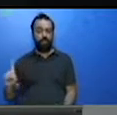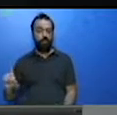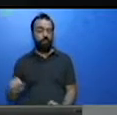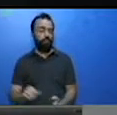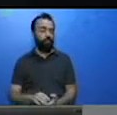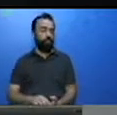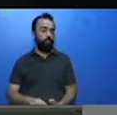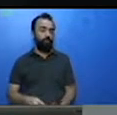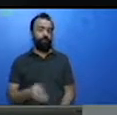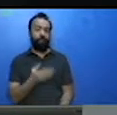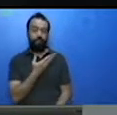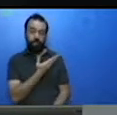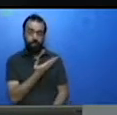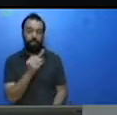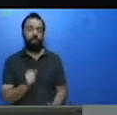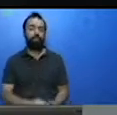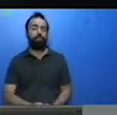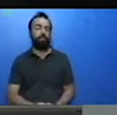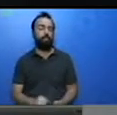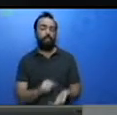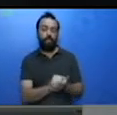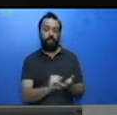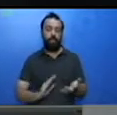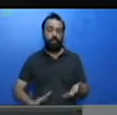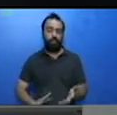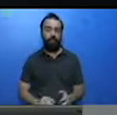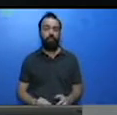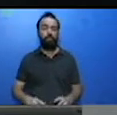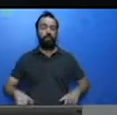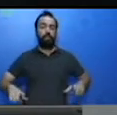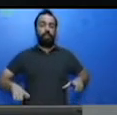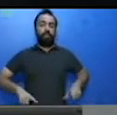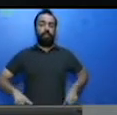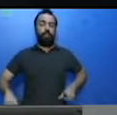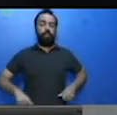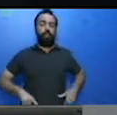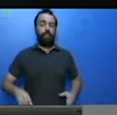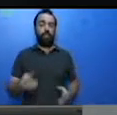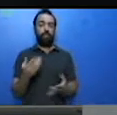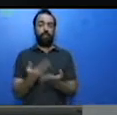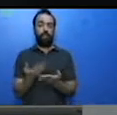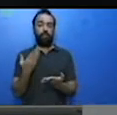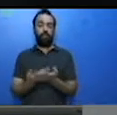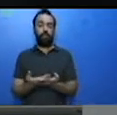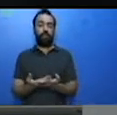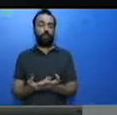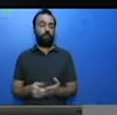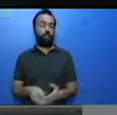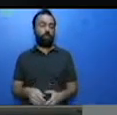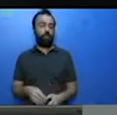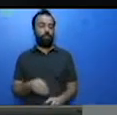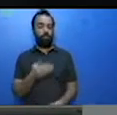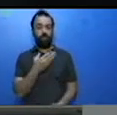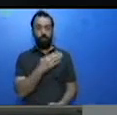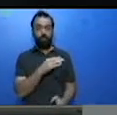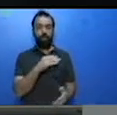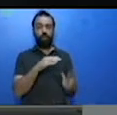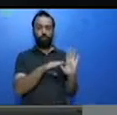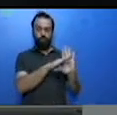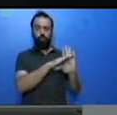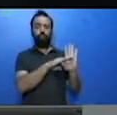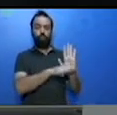esses exercícios foram trabalhados durante a aula e muitos deles vocês